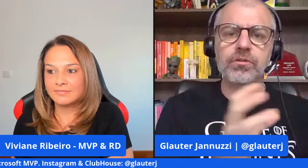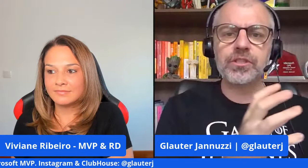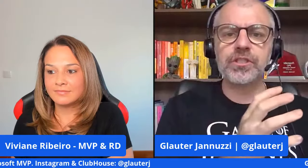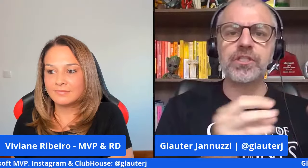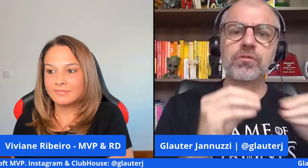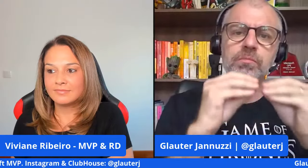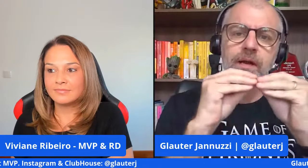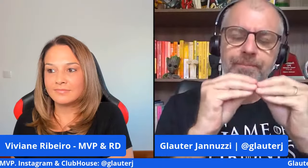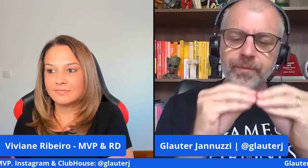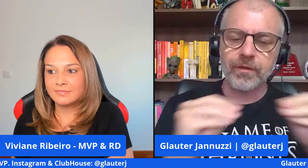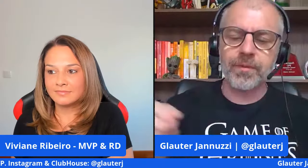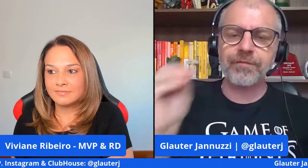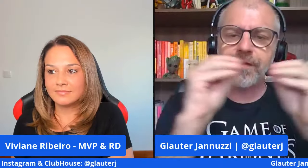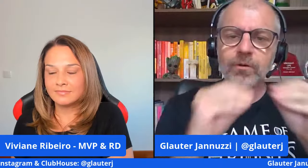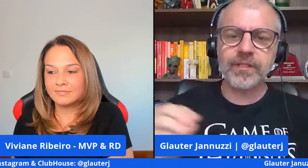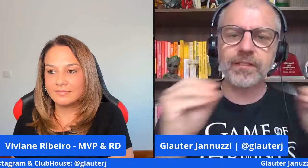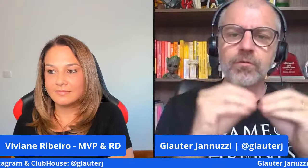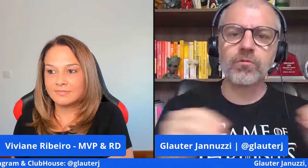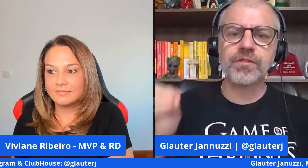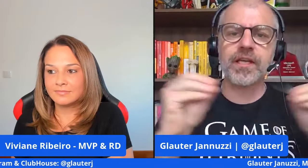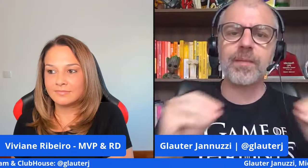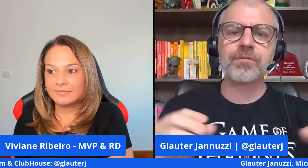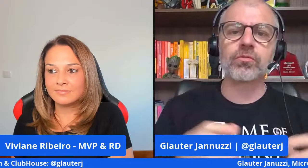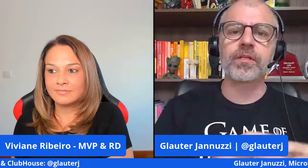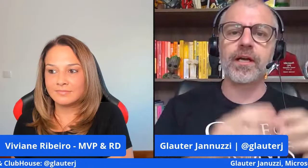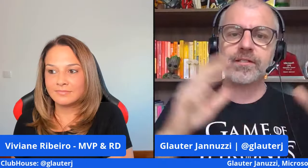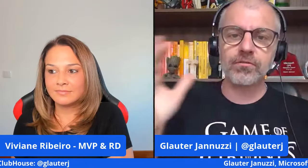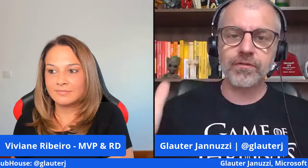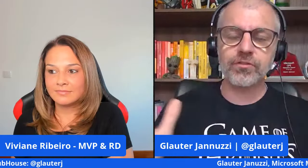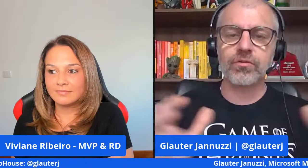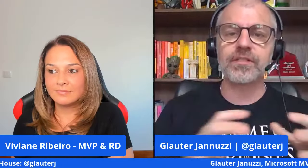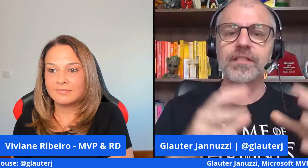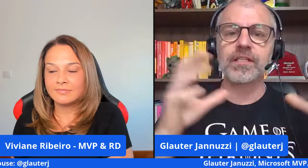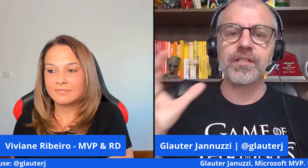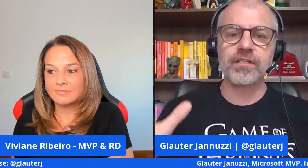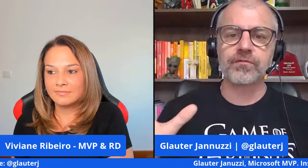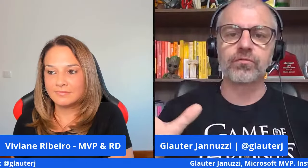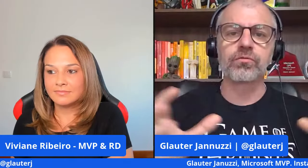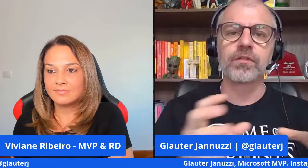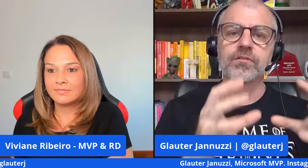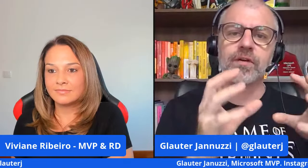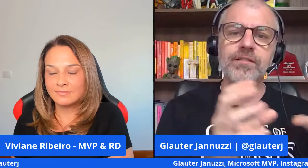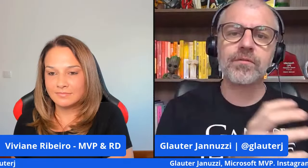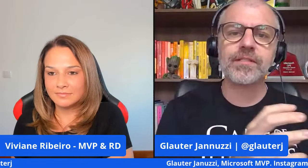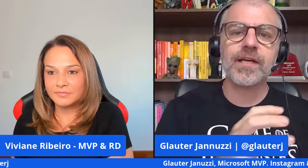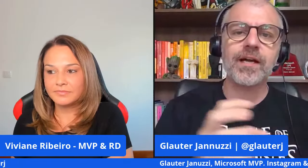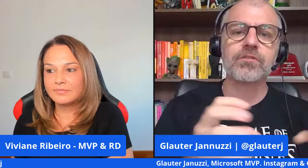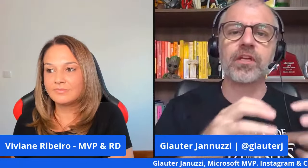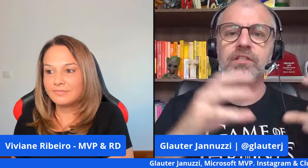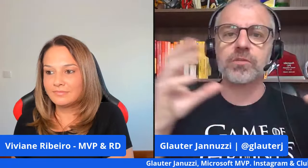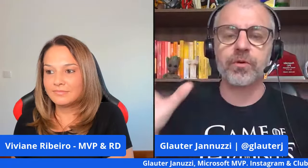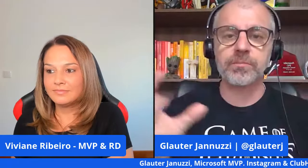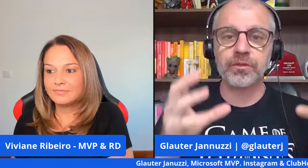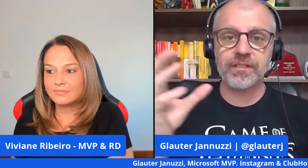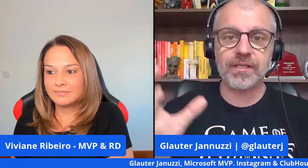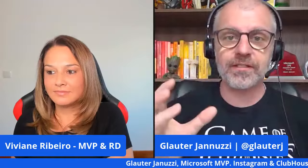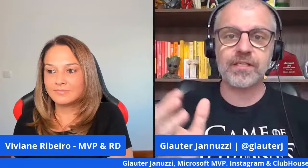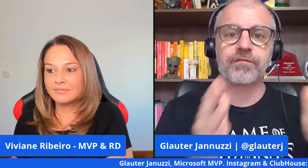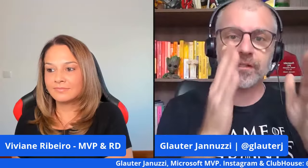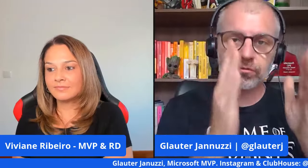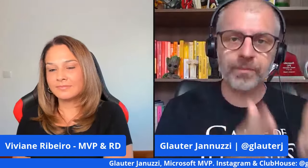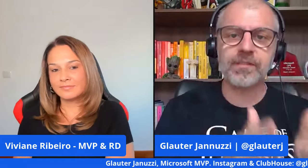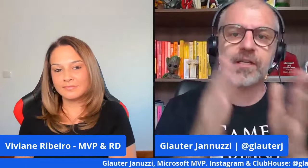tem um monte de gente com uma falta ainda com alguns gaps sobre as inovações inteligências futuras quais são as áreas o a gente pode